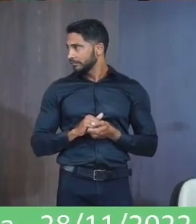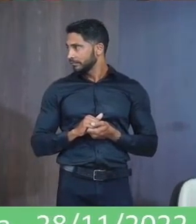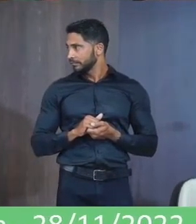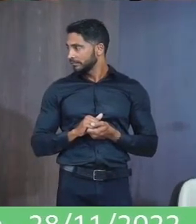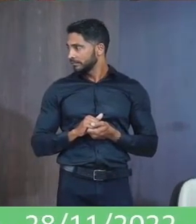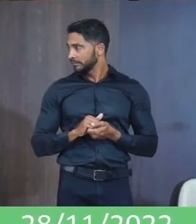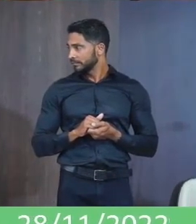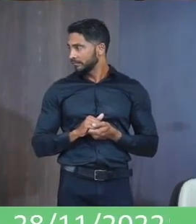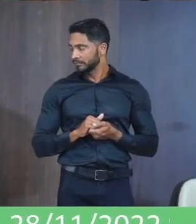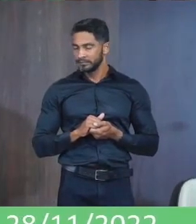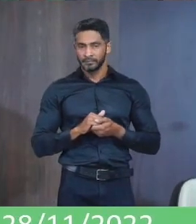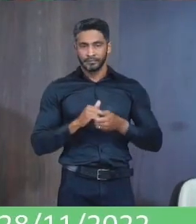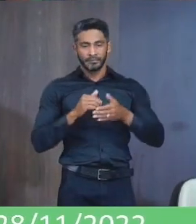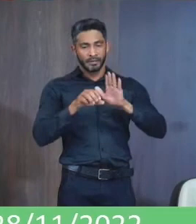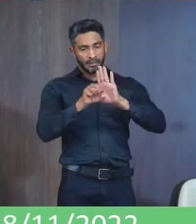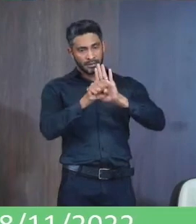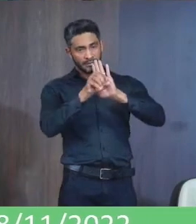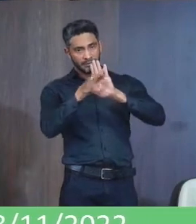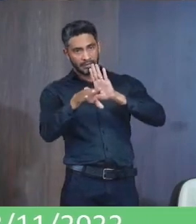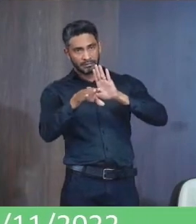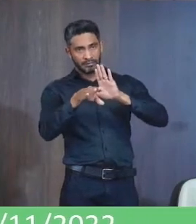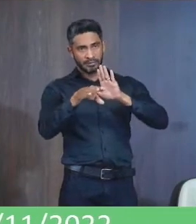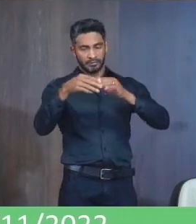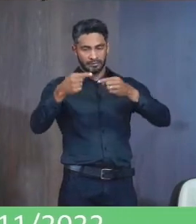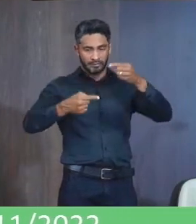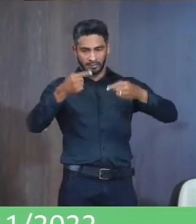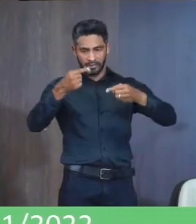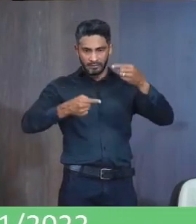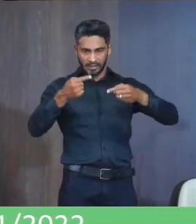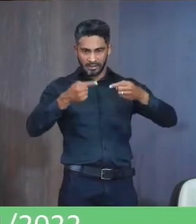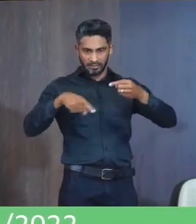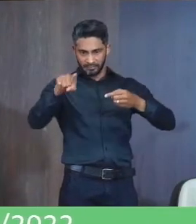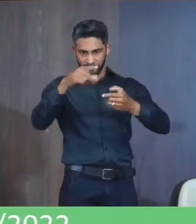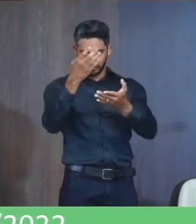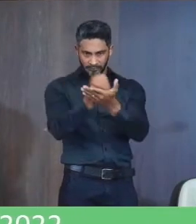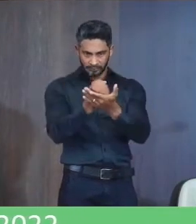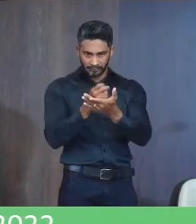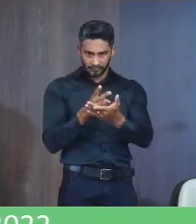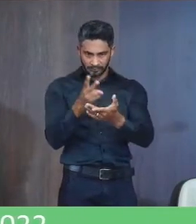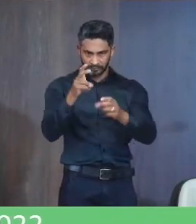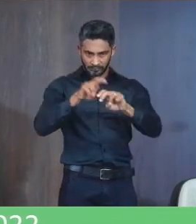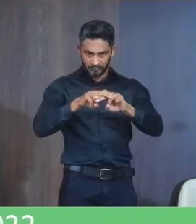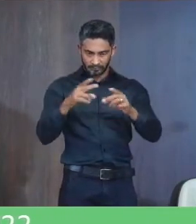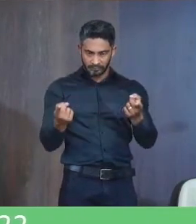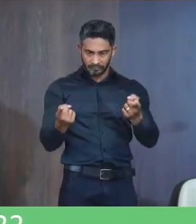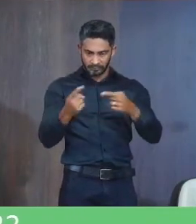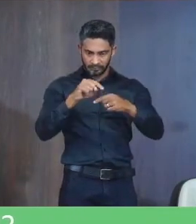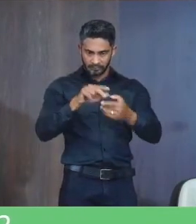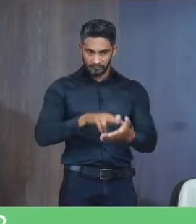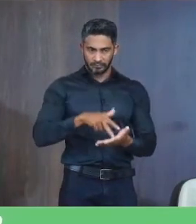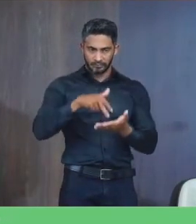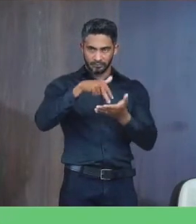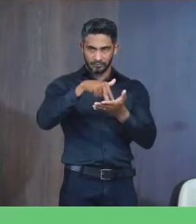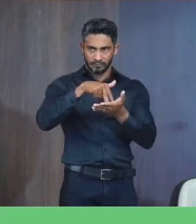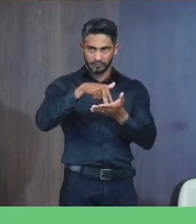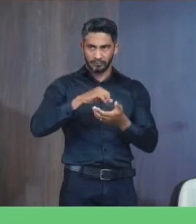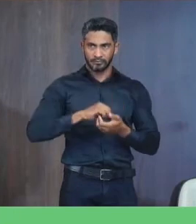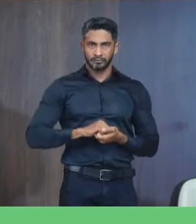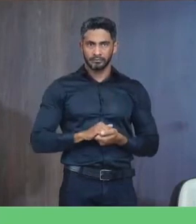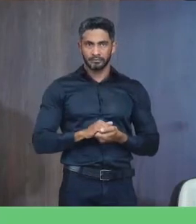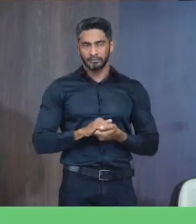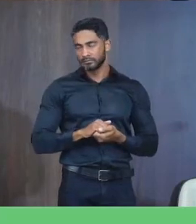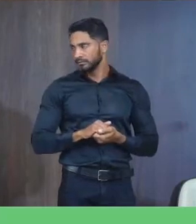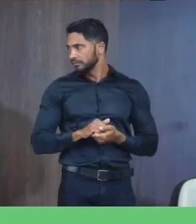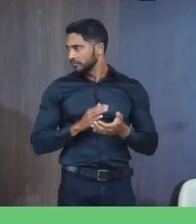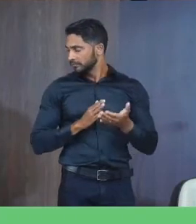As indicações e necessidades Estão em votação Quem for a favor Permanece sentado Quem for contra Que se levante